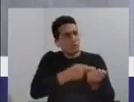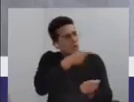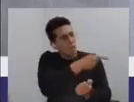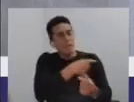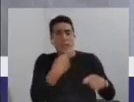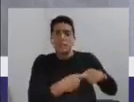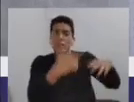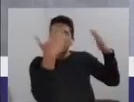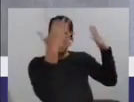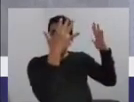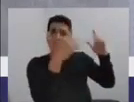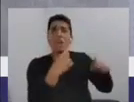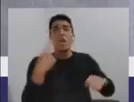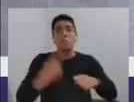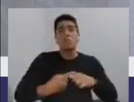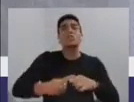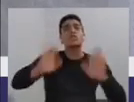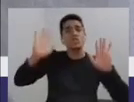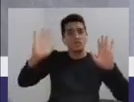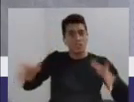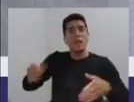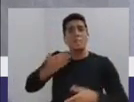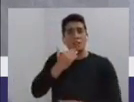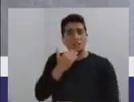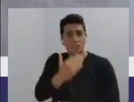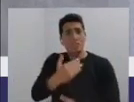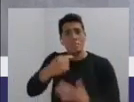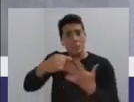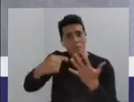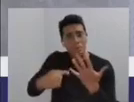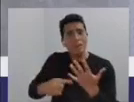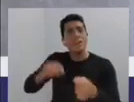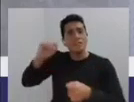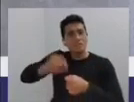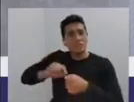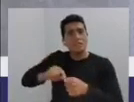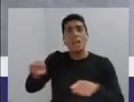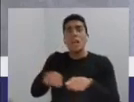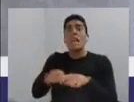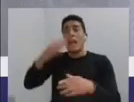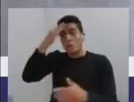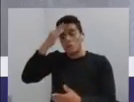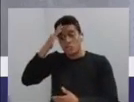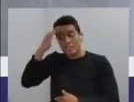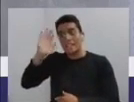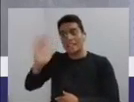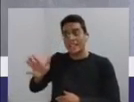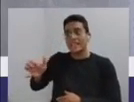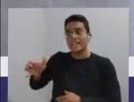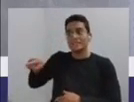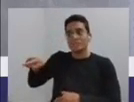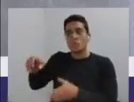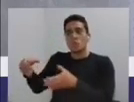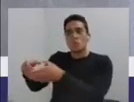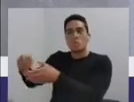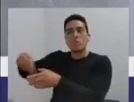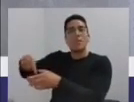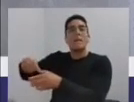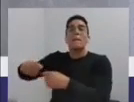quê? Eu também já fiz esses requerimentos. Eu sei que a zeladoria necessita desses equipamentos.